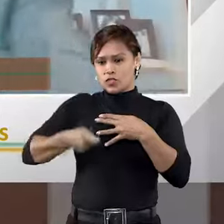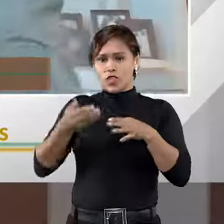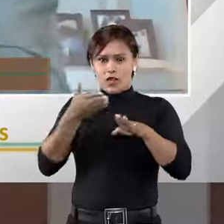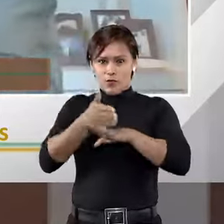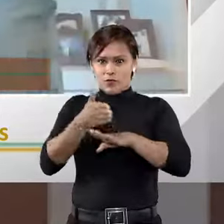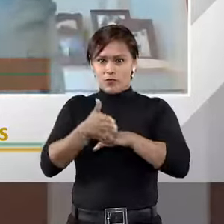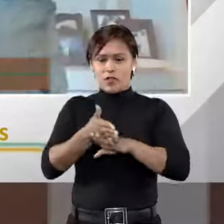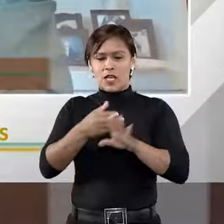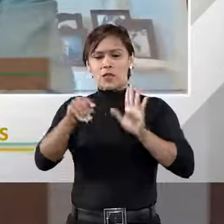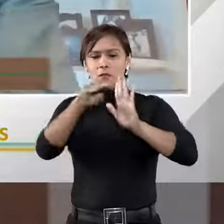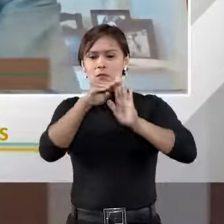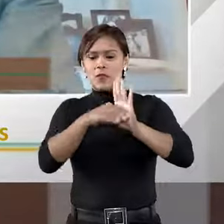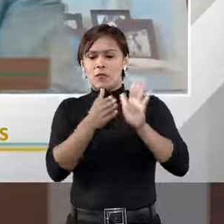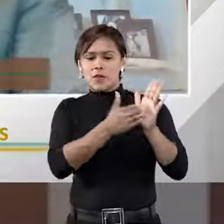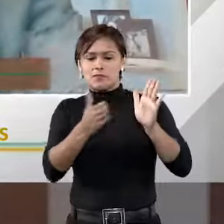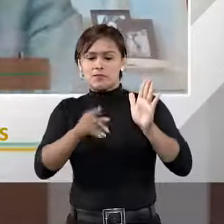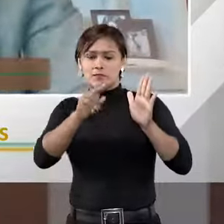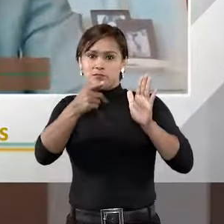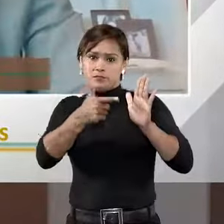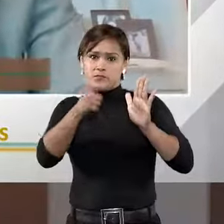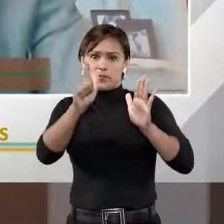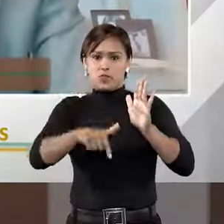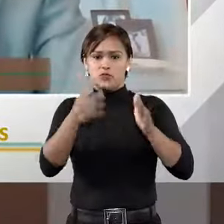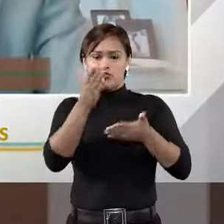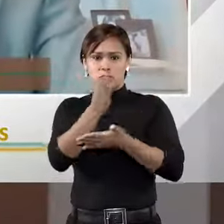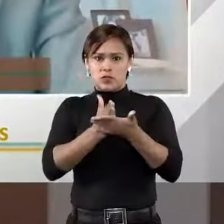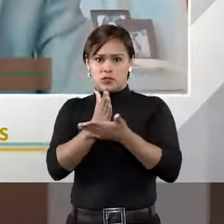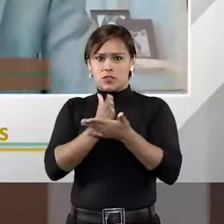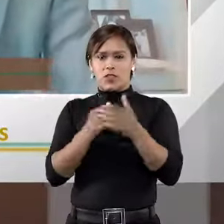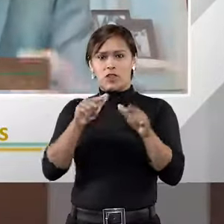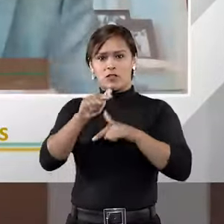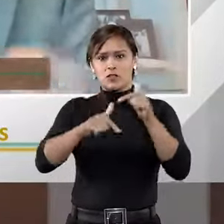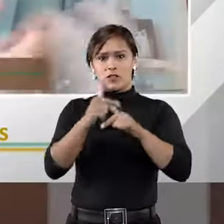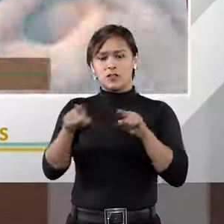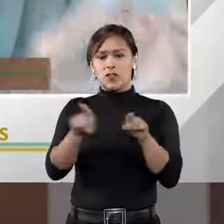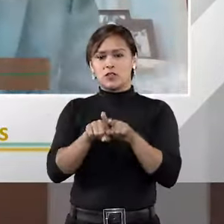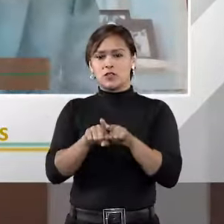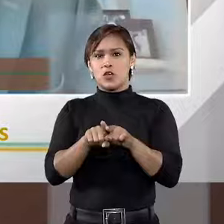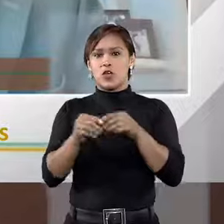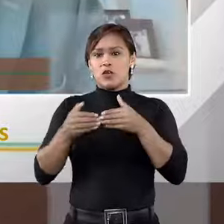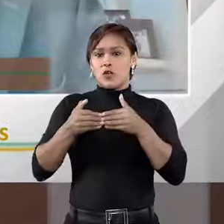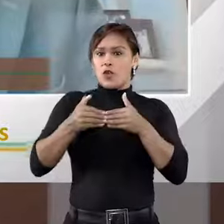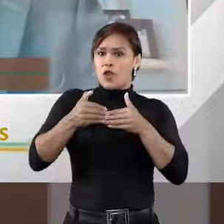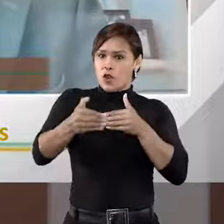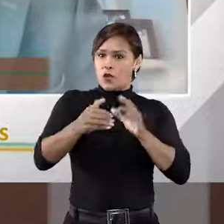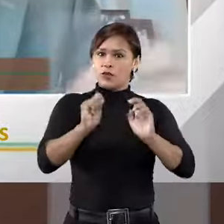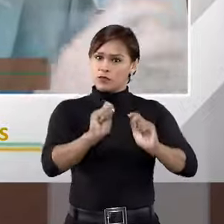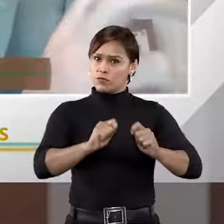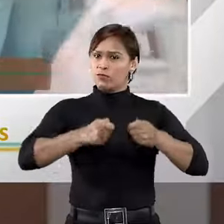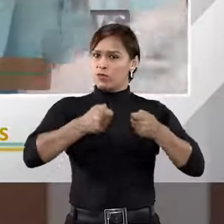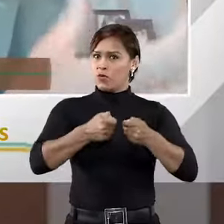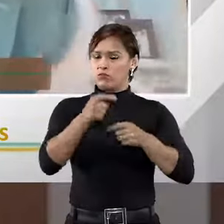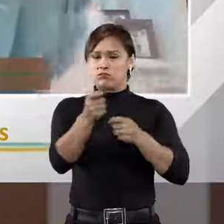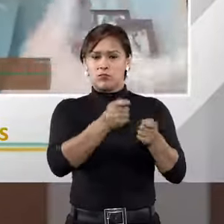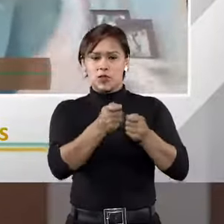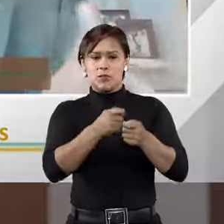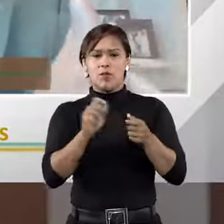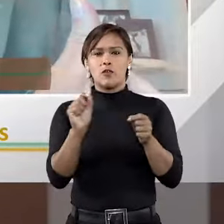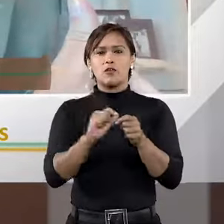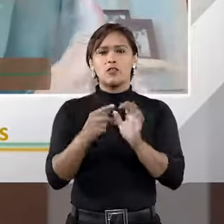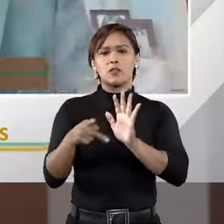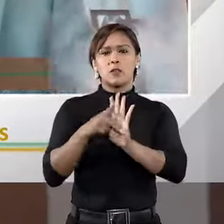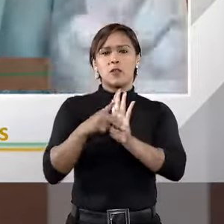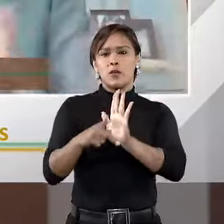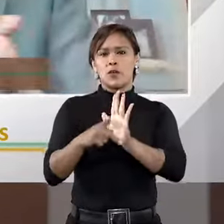e cumpre essa segunda etapa na divisão de tarefa entre os dois. Então, vejam que vai bem longe esse poder do árbitro, mesmo não executando